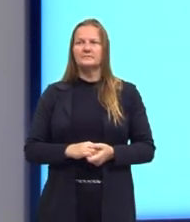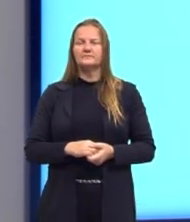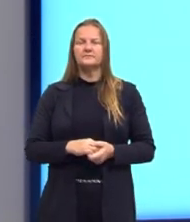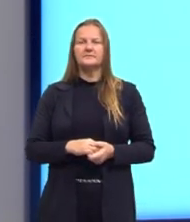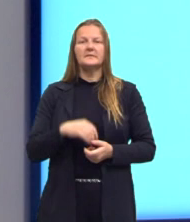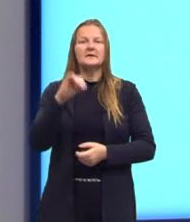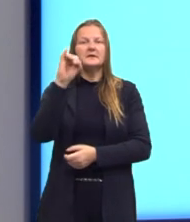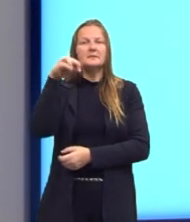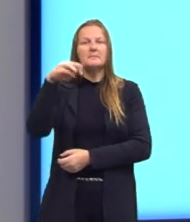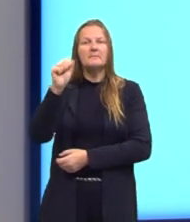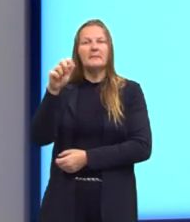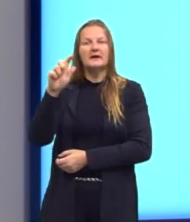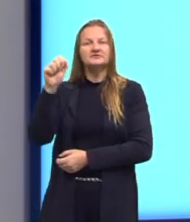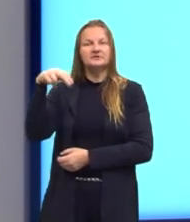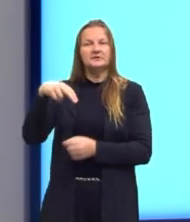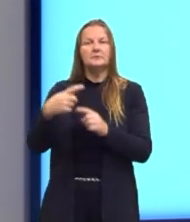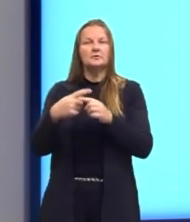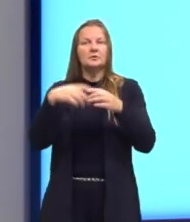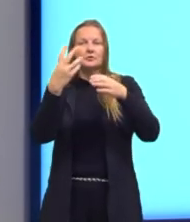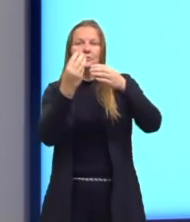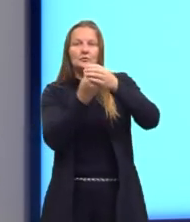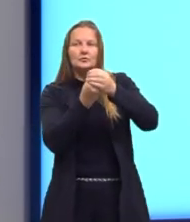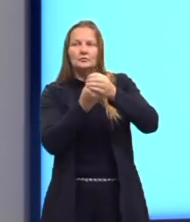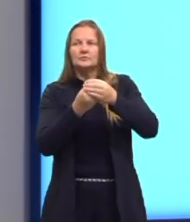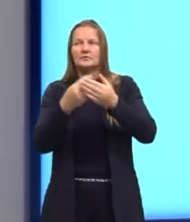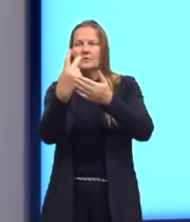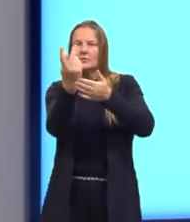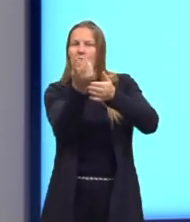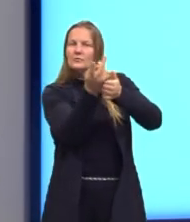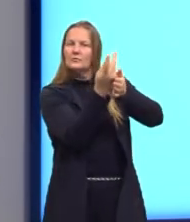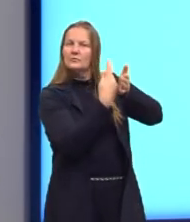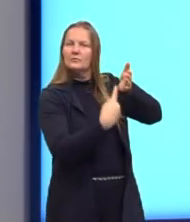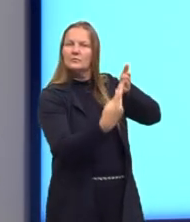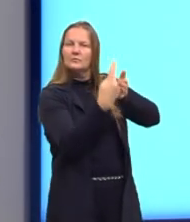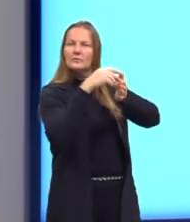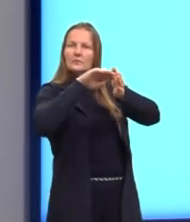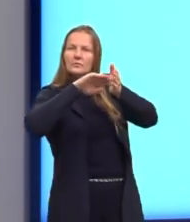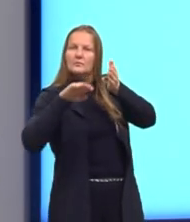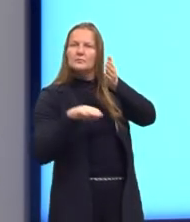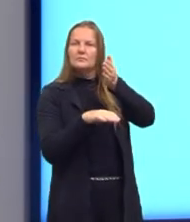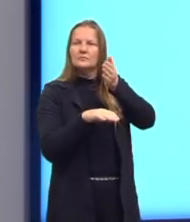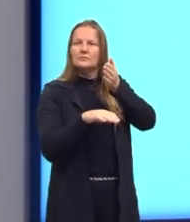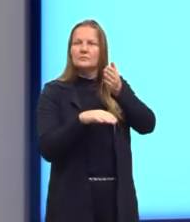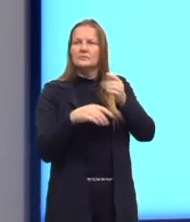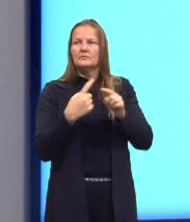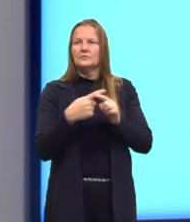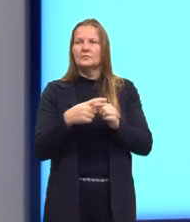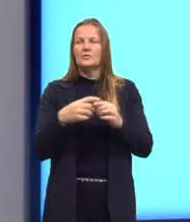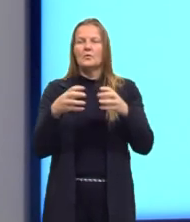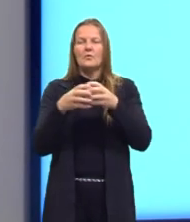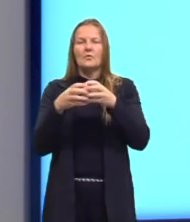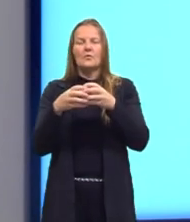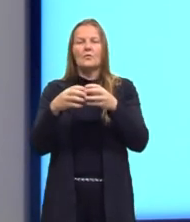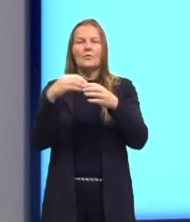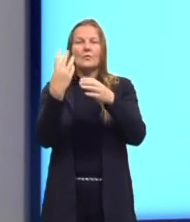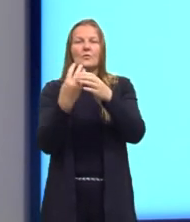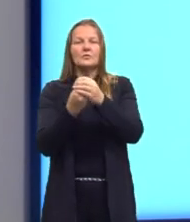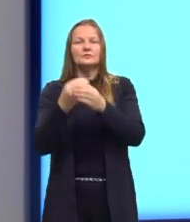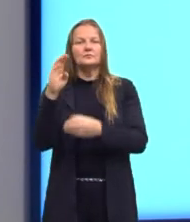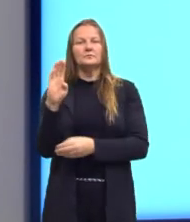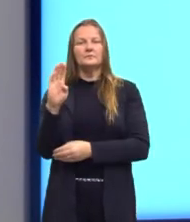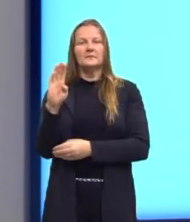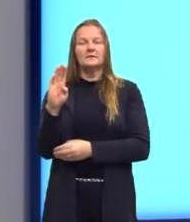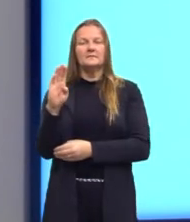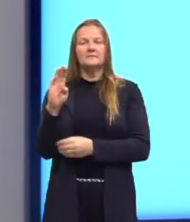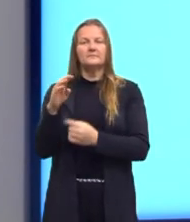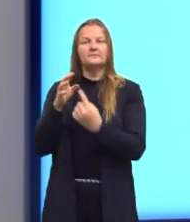chamado, então, de imagem. Quando a gente fala subconjunto, é porque a gente sabe que o conjunto B, ele é chamado